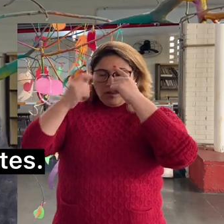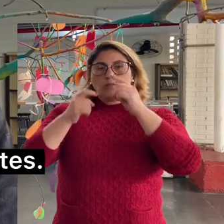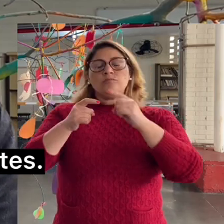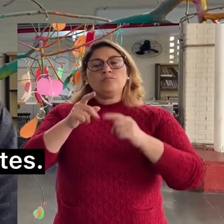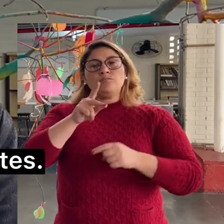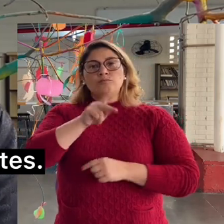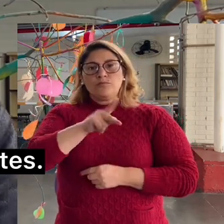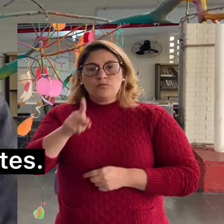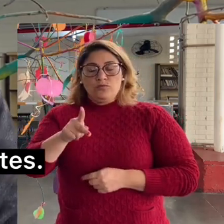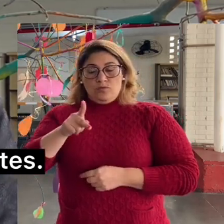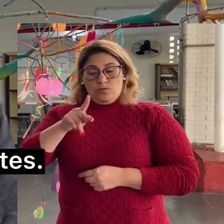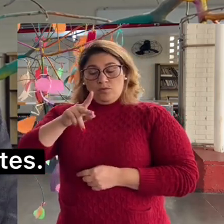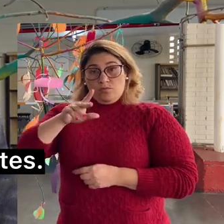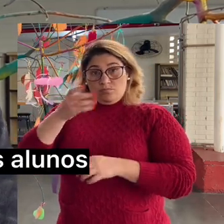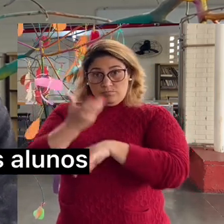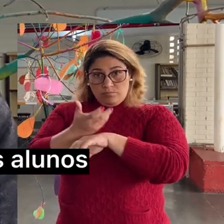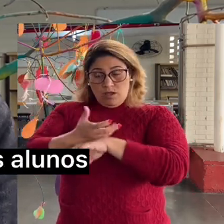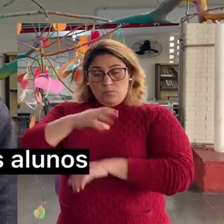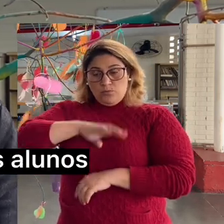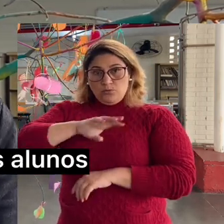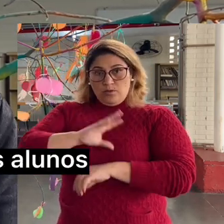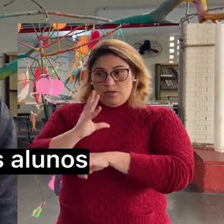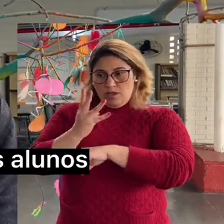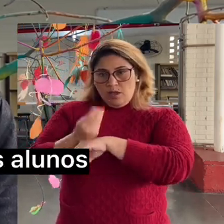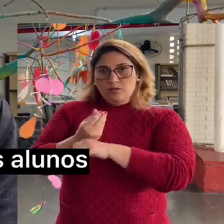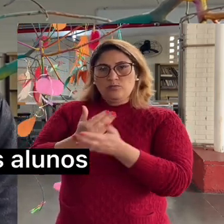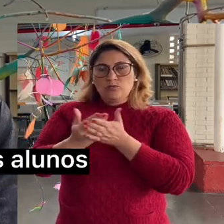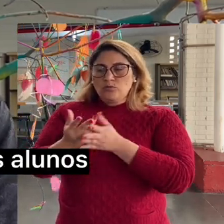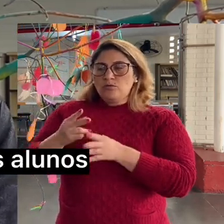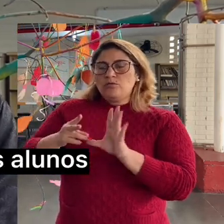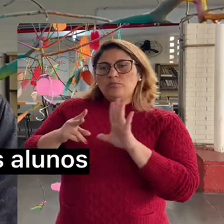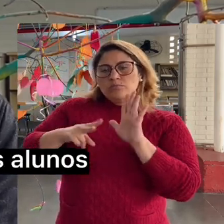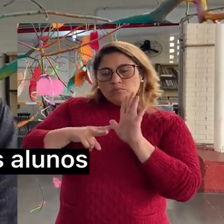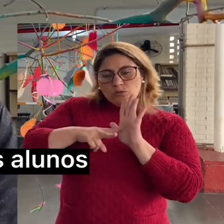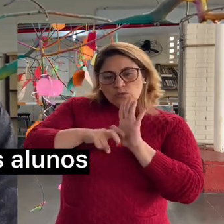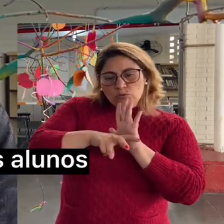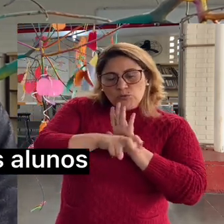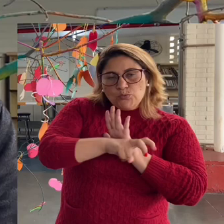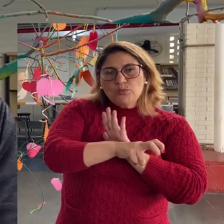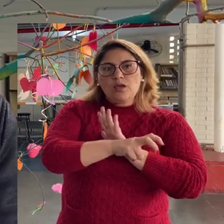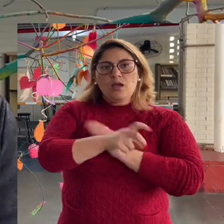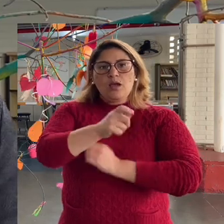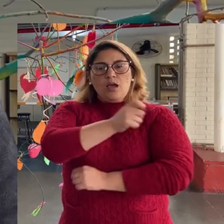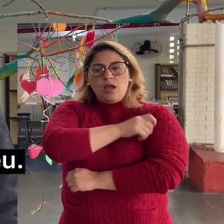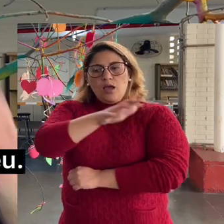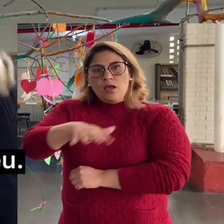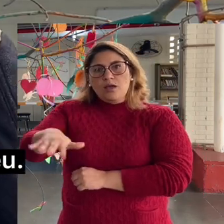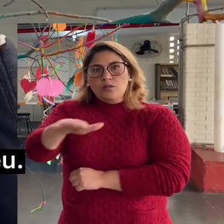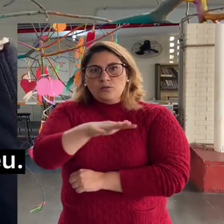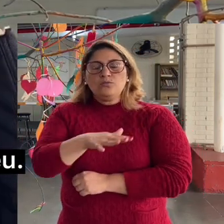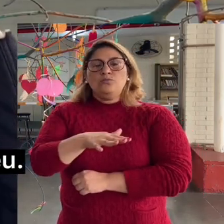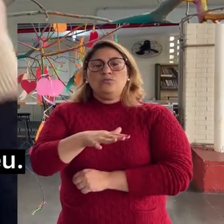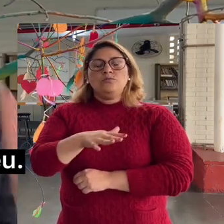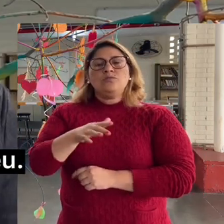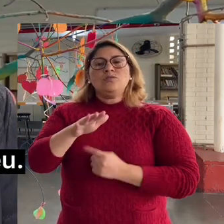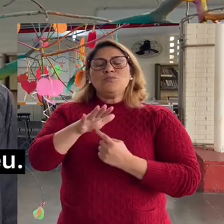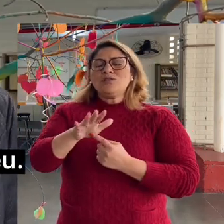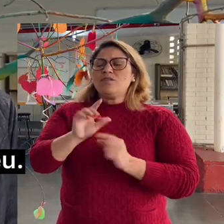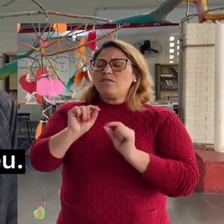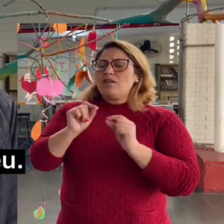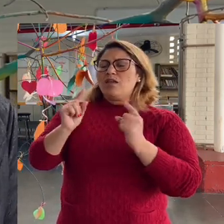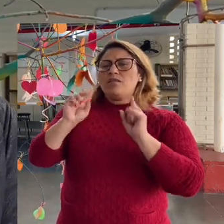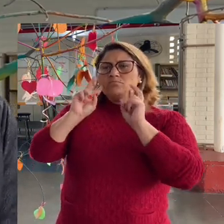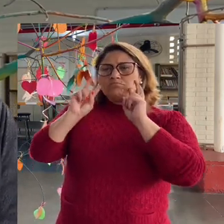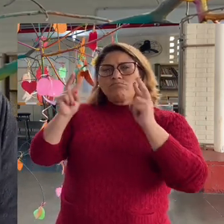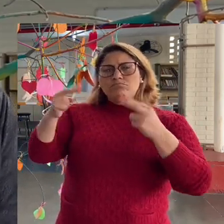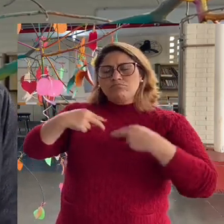professores de português e de artes, né? Que eles começaram com a sondagem com os alunos. E a partir da gente... E essa sondagem falava